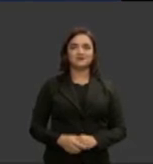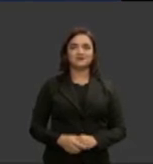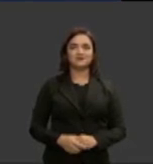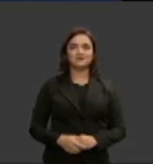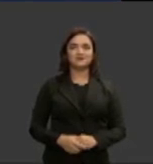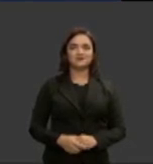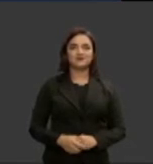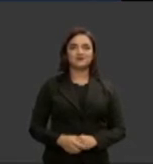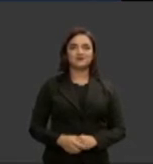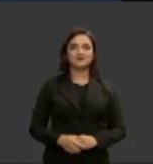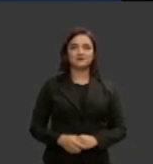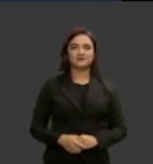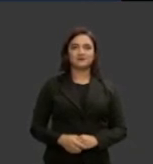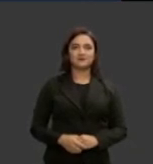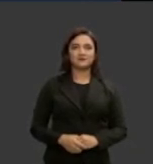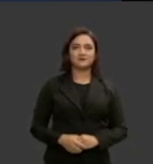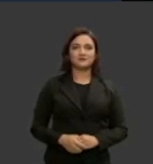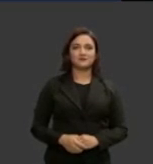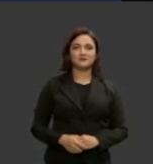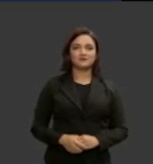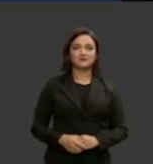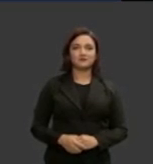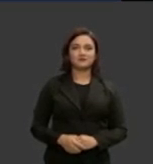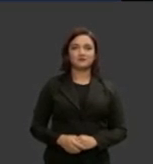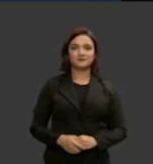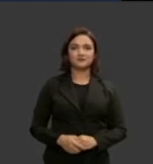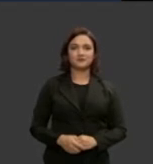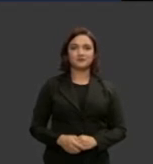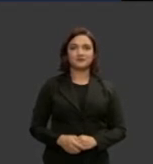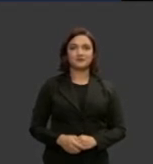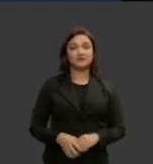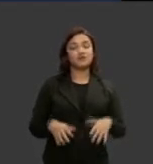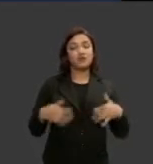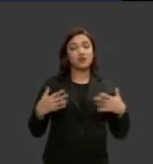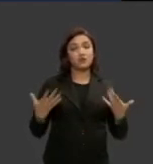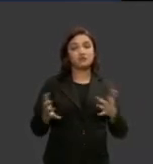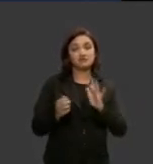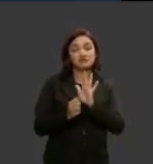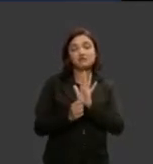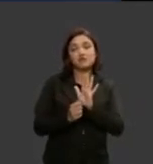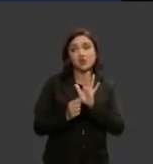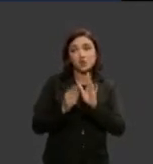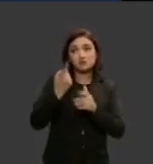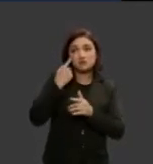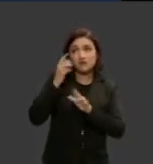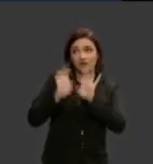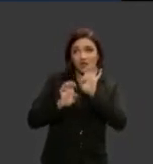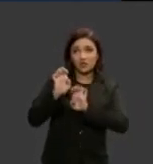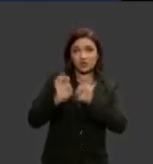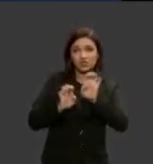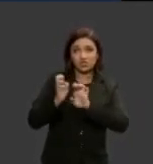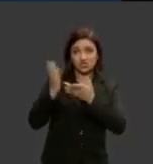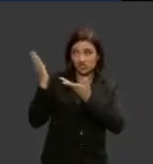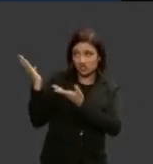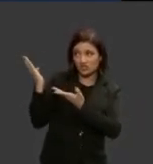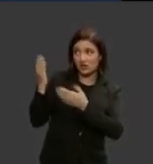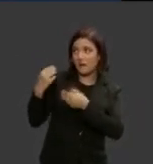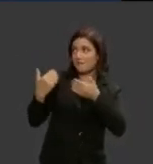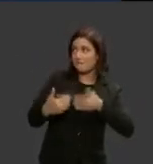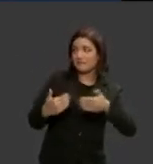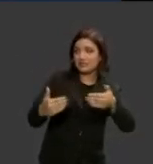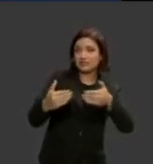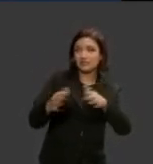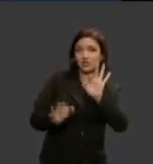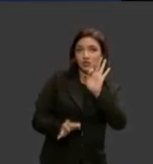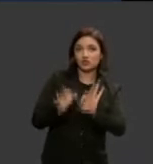pode passar para o segundo sim falando de números então no Ministério da Justiça nós temos alguns